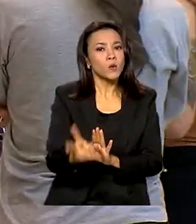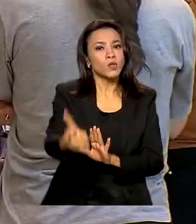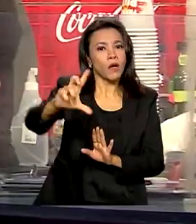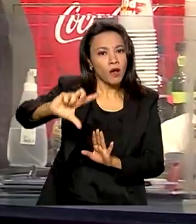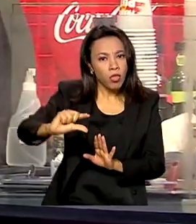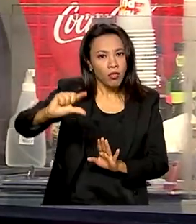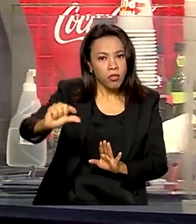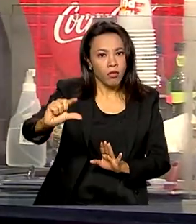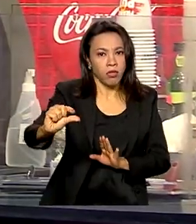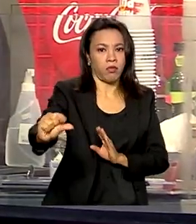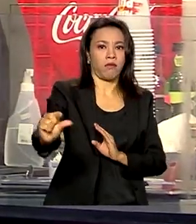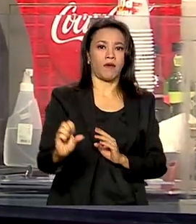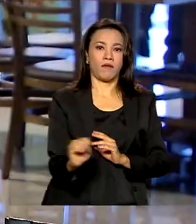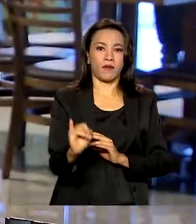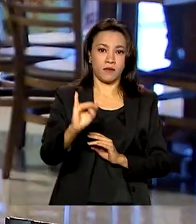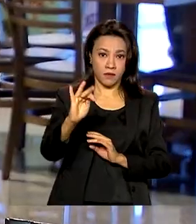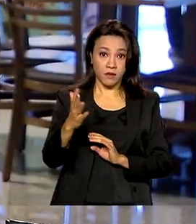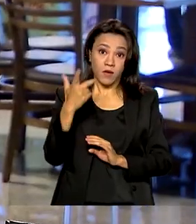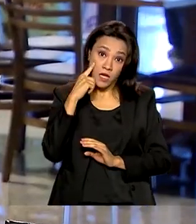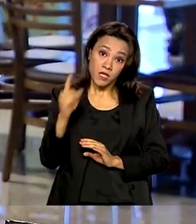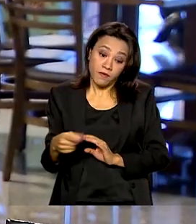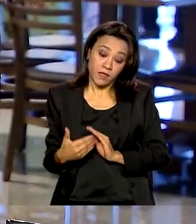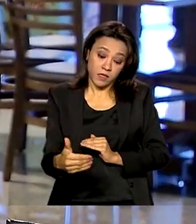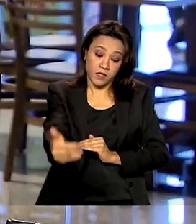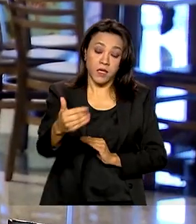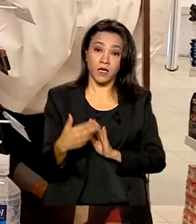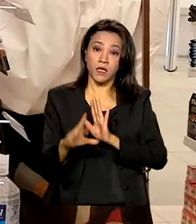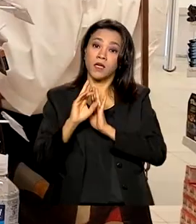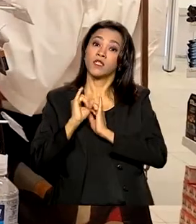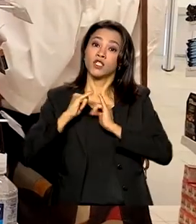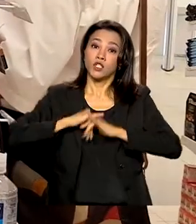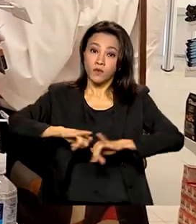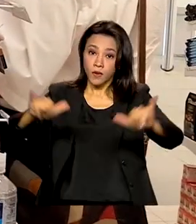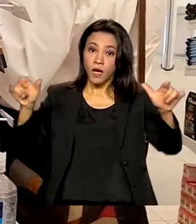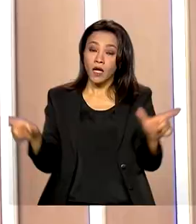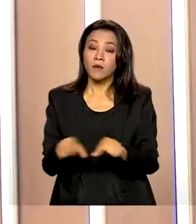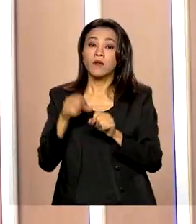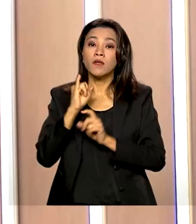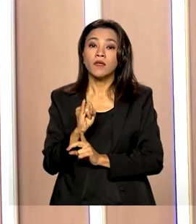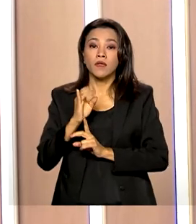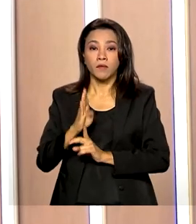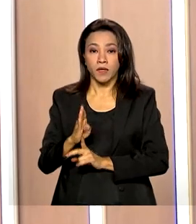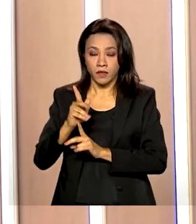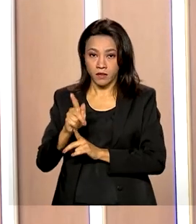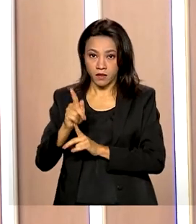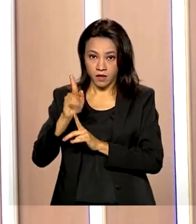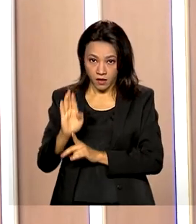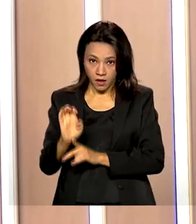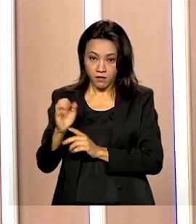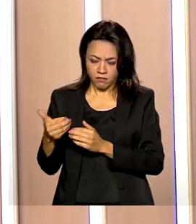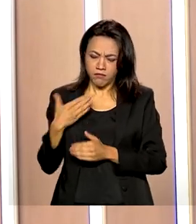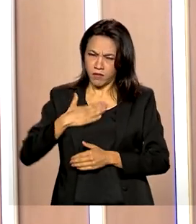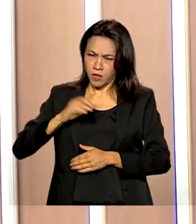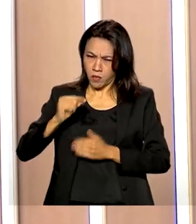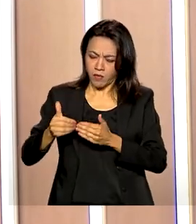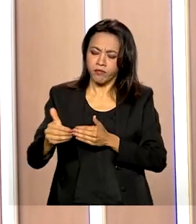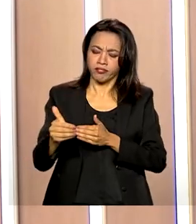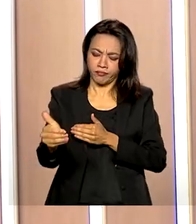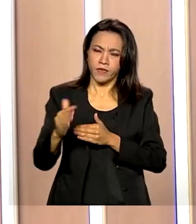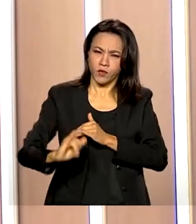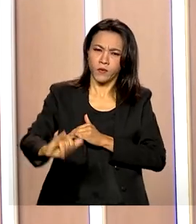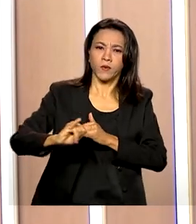nesse resultado que será publicado pelo IBGE nas próximas horas. Mas o mercado já trabalha com a possível deflação